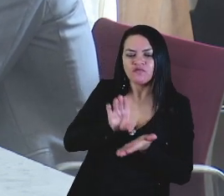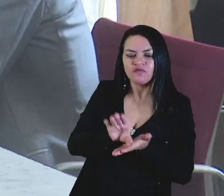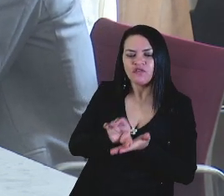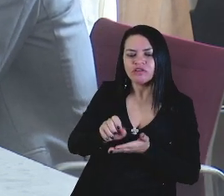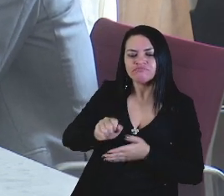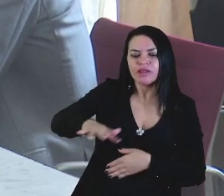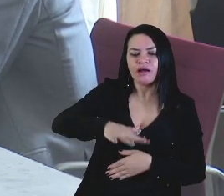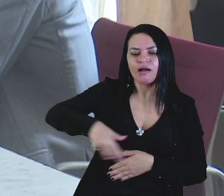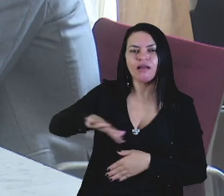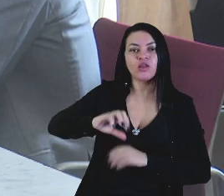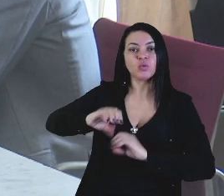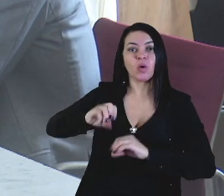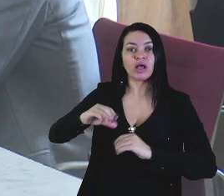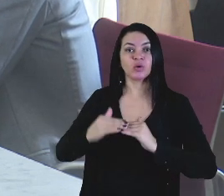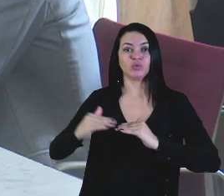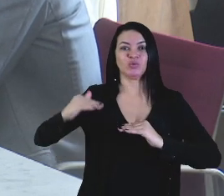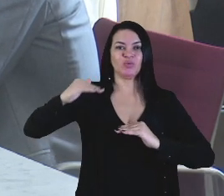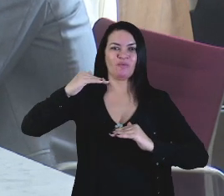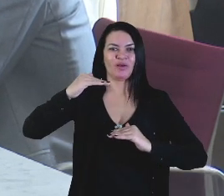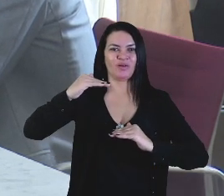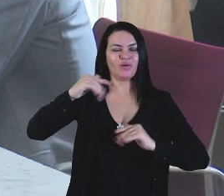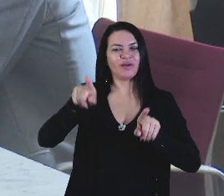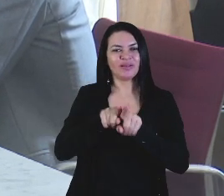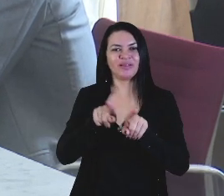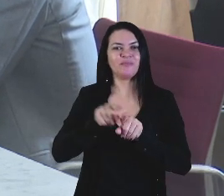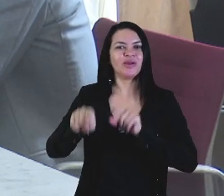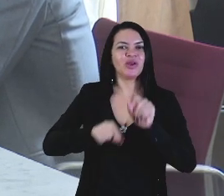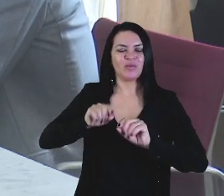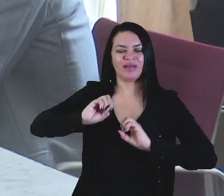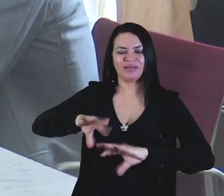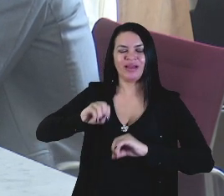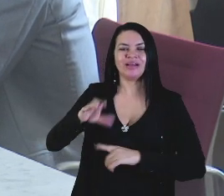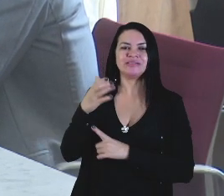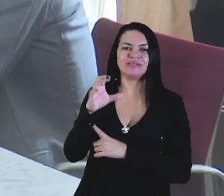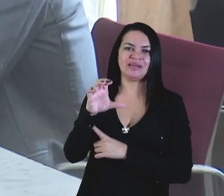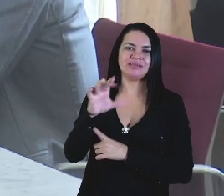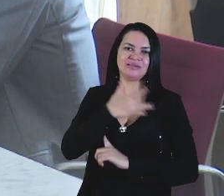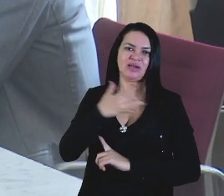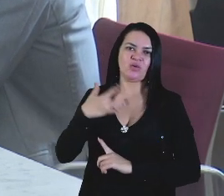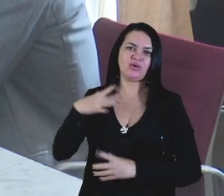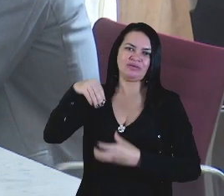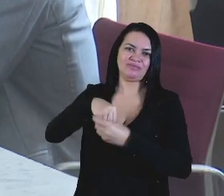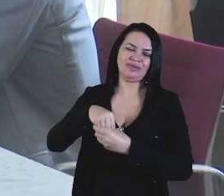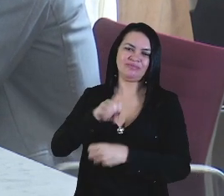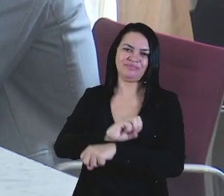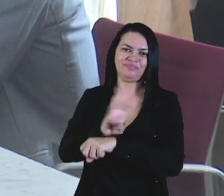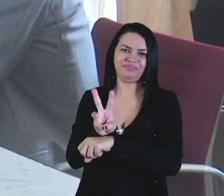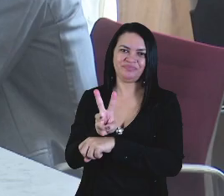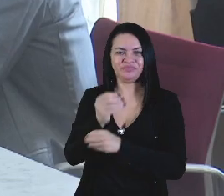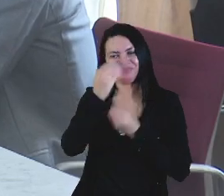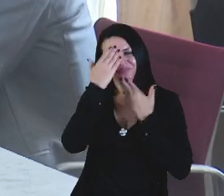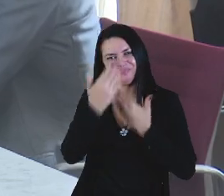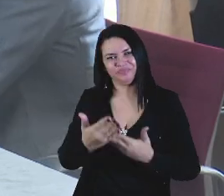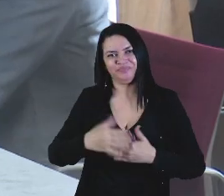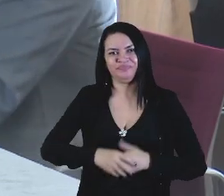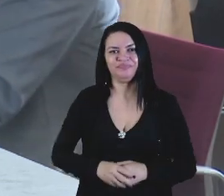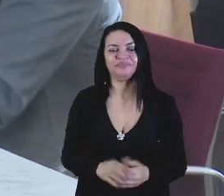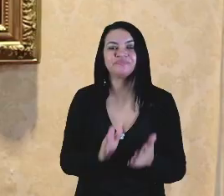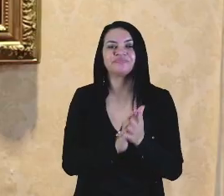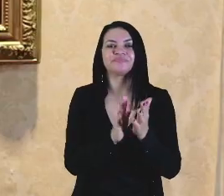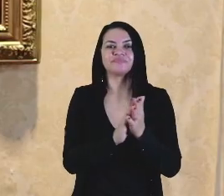área da educação superior e, sobretudo, na área da ciência de saúde da nossa Universidade Estadual do Maranhão. Muito obrigado.